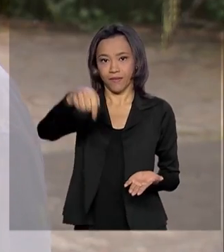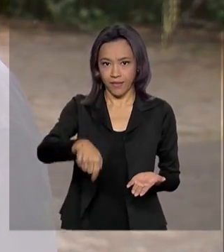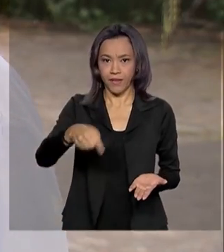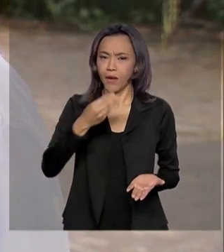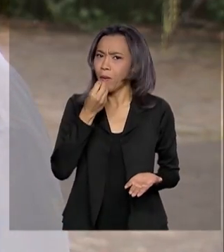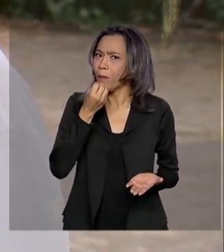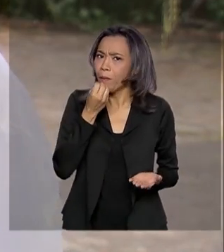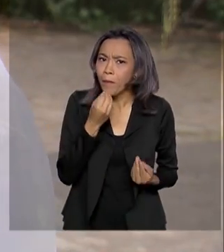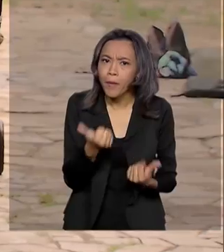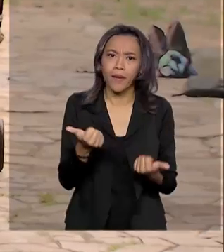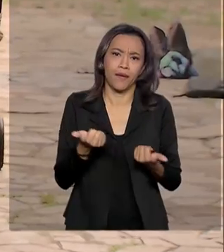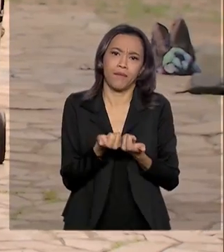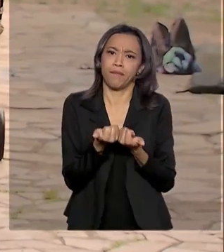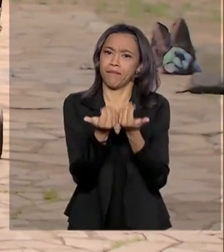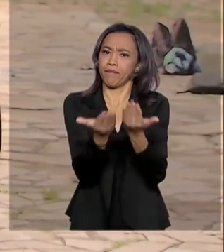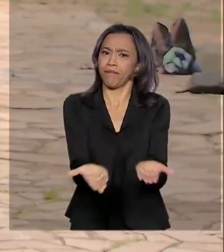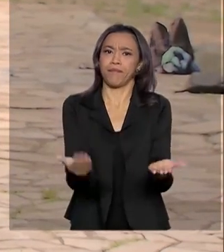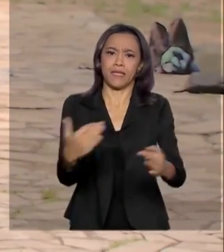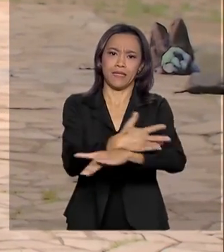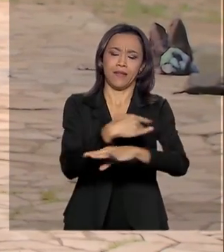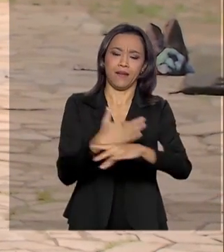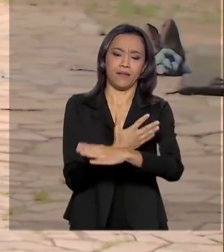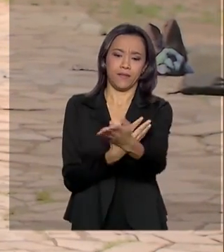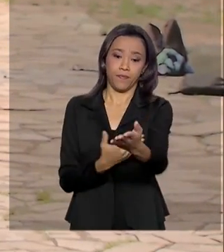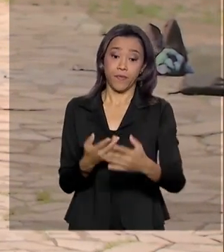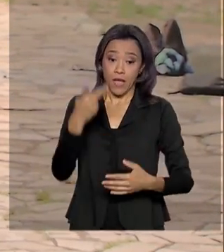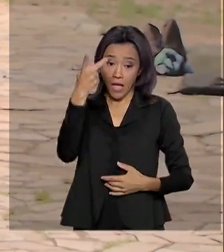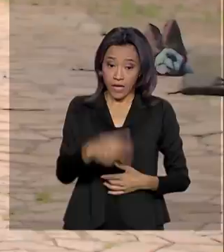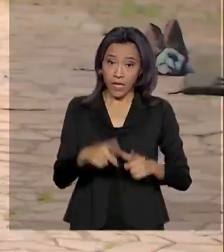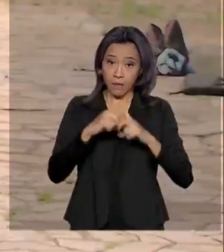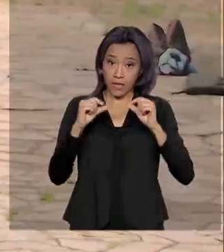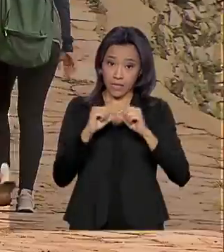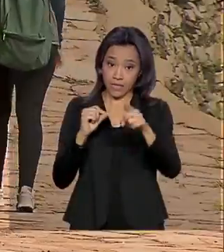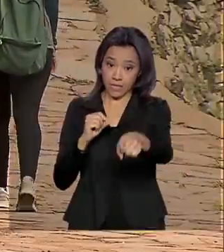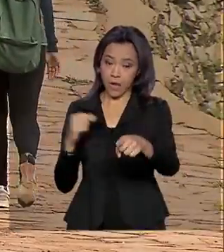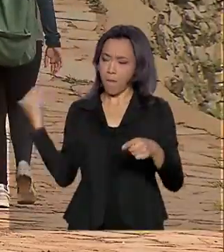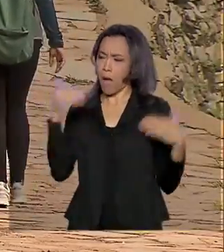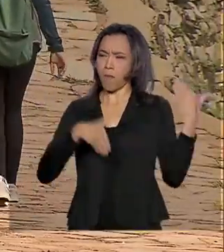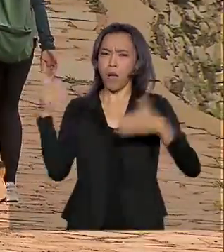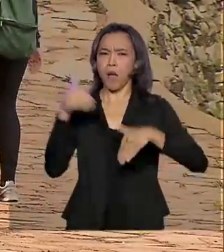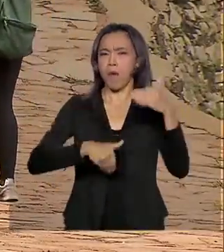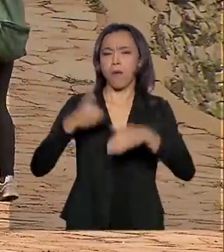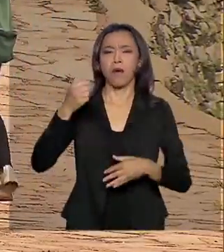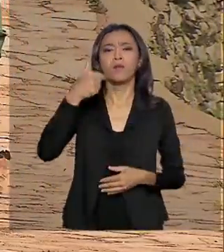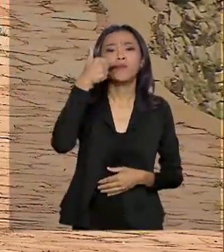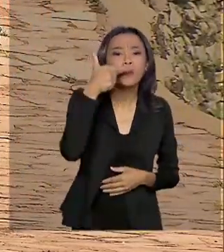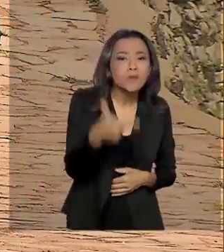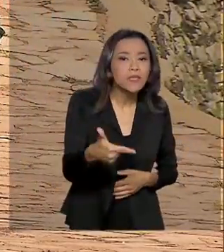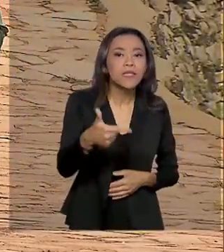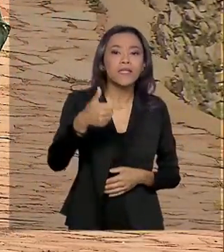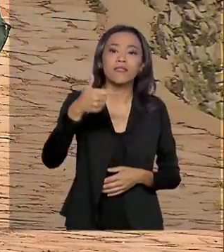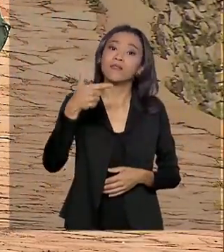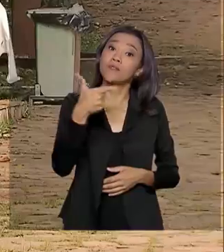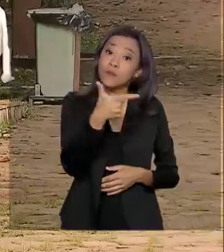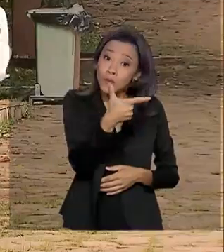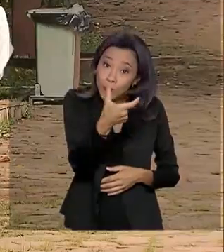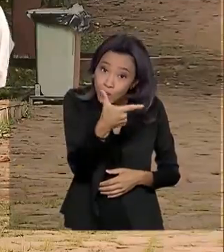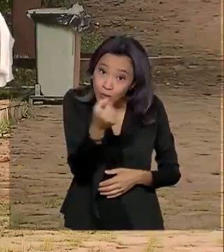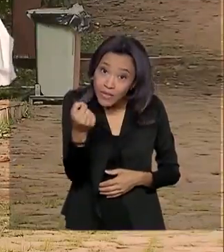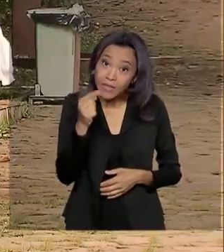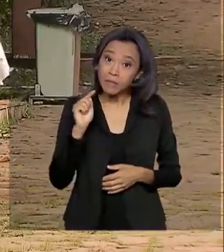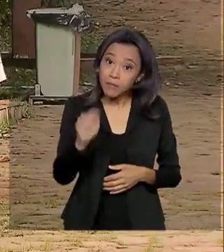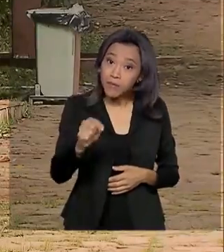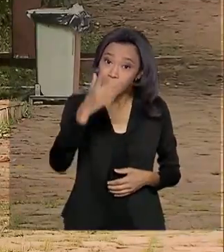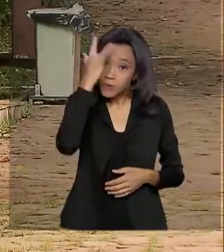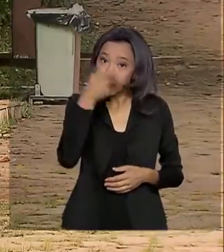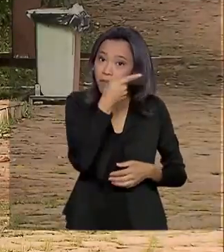nós temos. É um bem para a cidade. O Parque Nacional de Brasília recebe por ano cerca de 200 mil visitantes. Mas esse